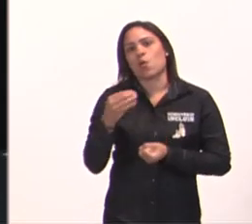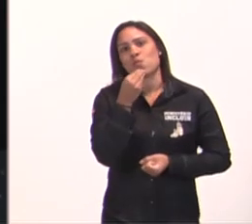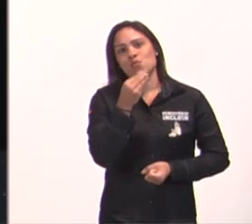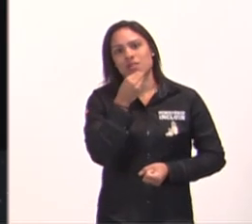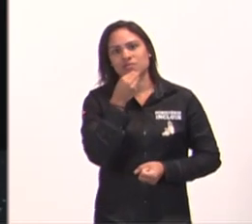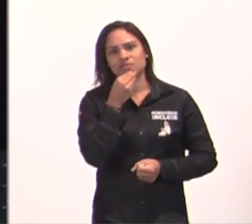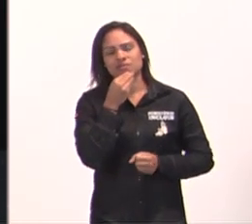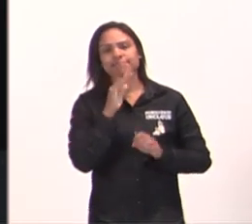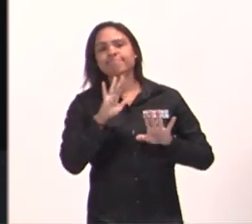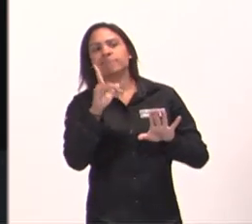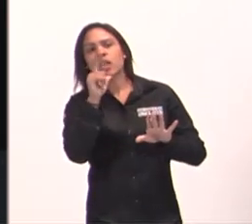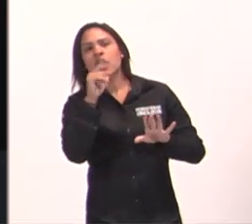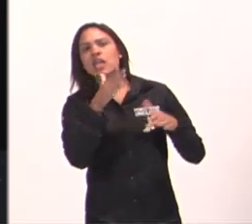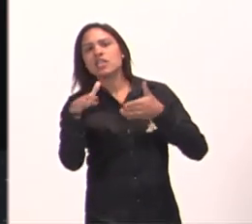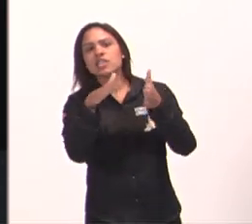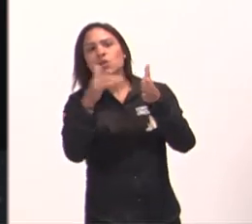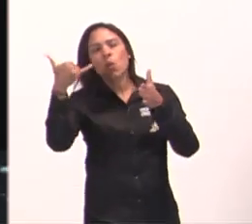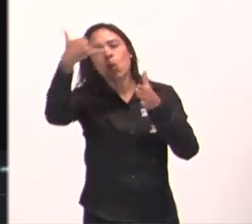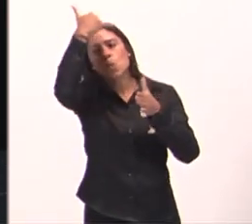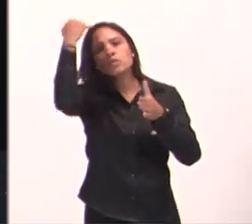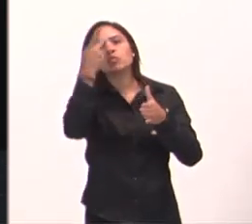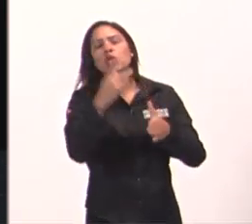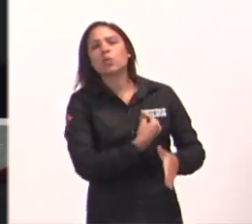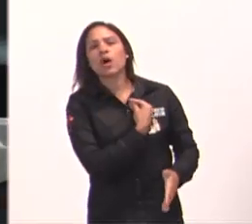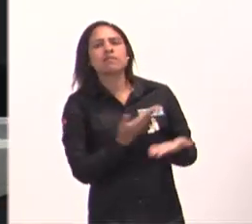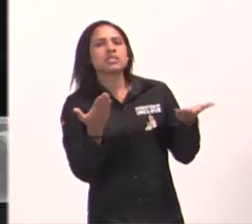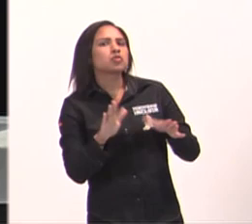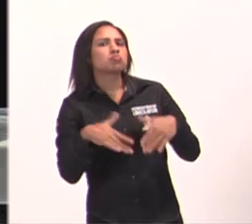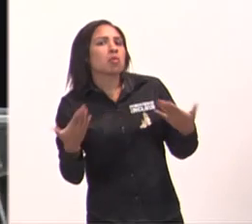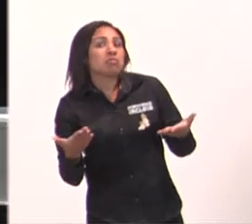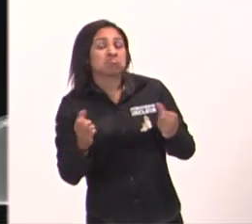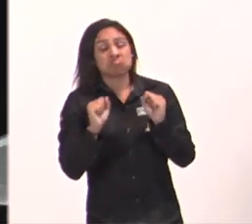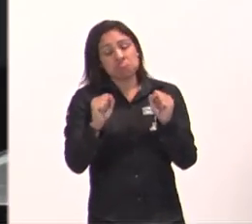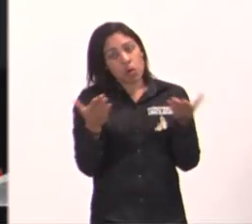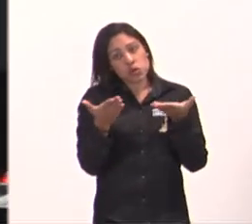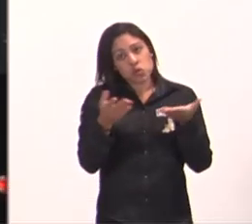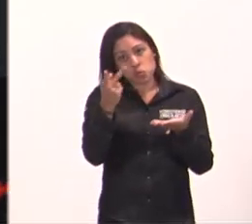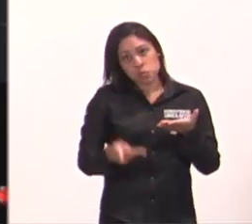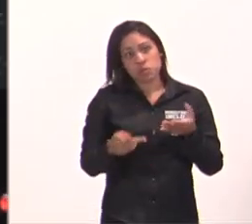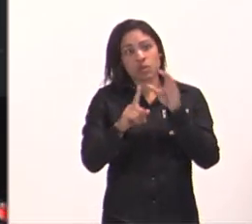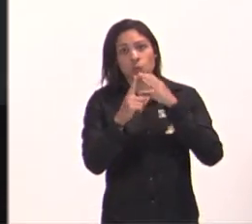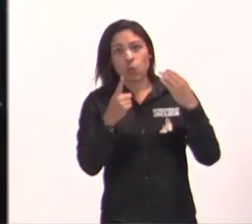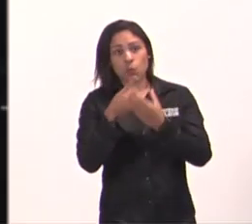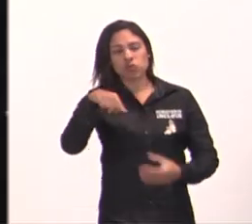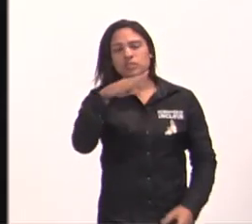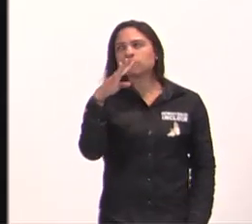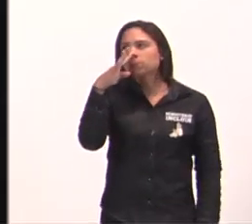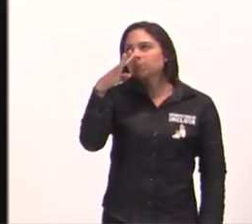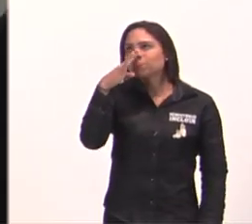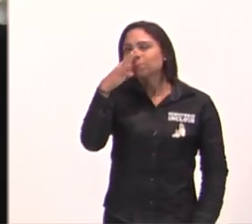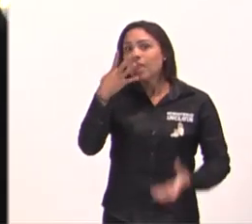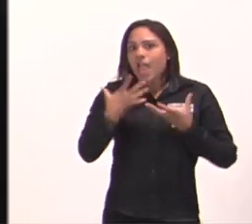qual é o rio de unção na tua vida hoje? Pode ser esse culto aqui, esse culto aqui, pode ser o rio de unção, você nem estava pensando em